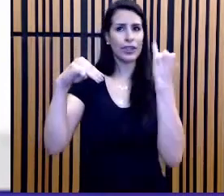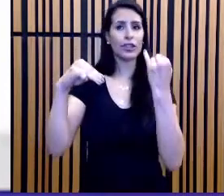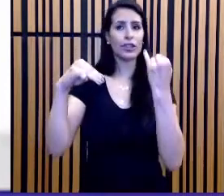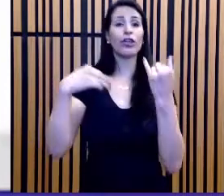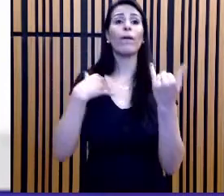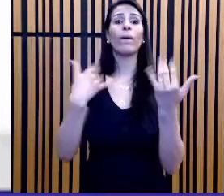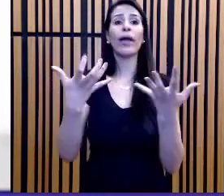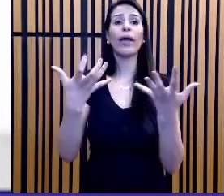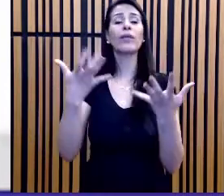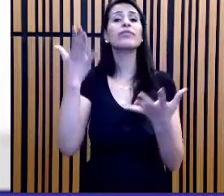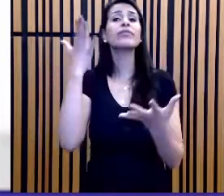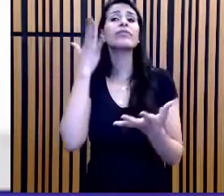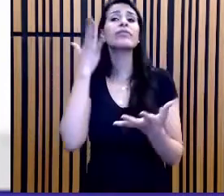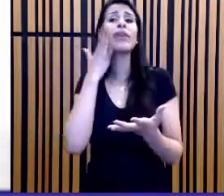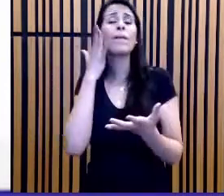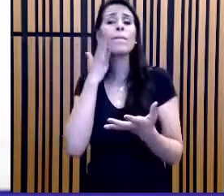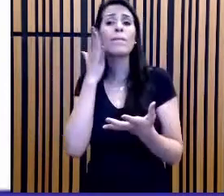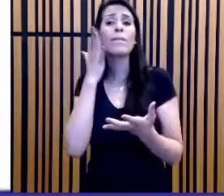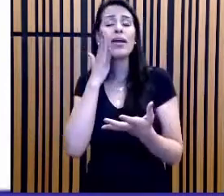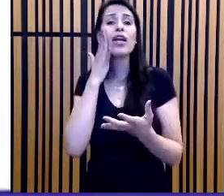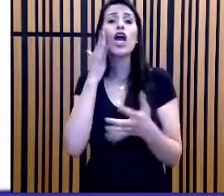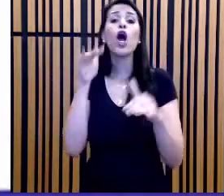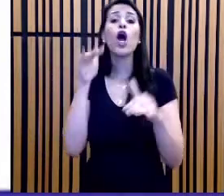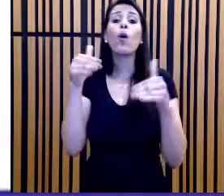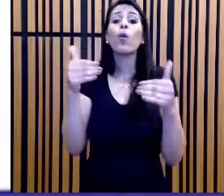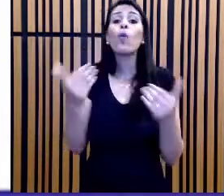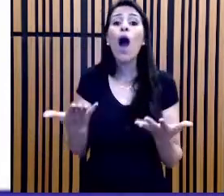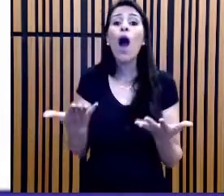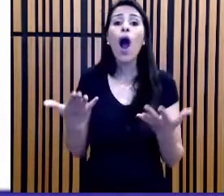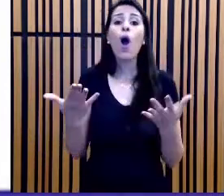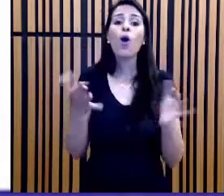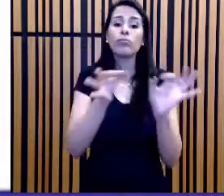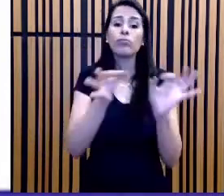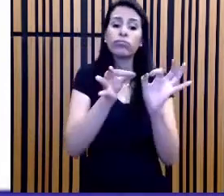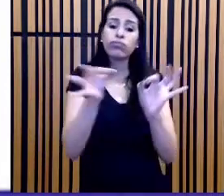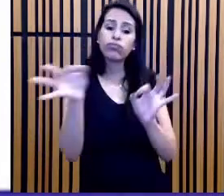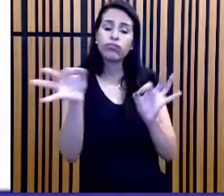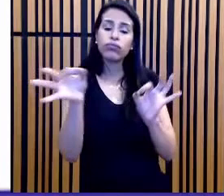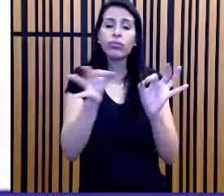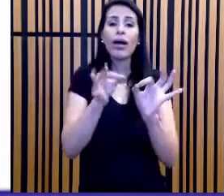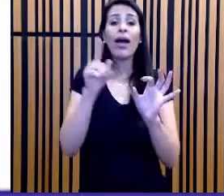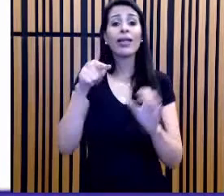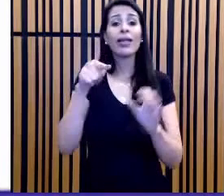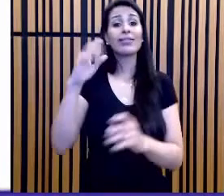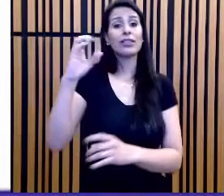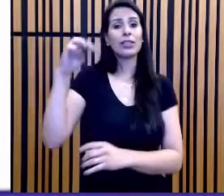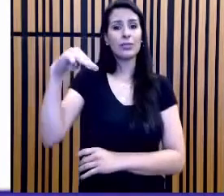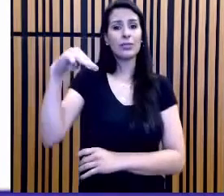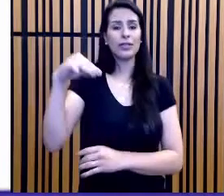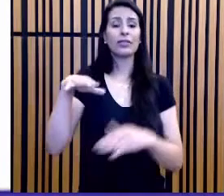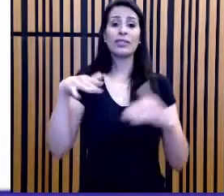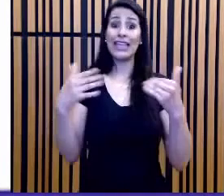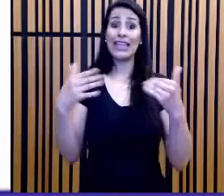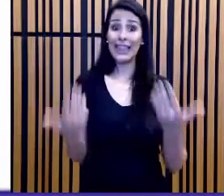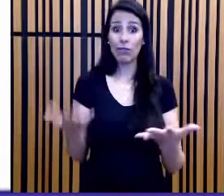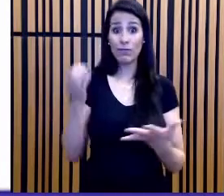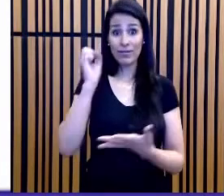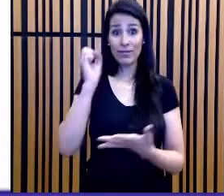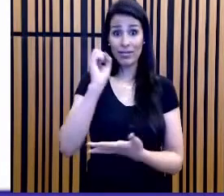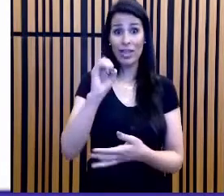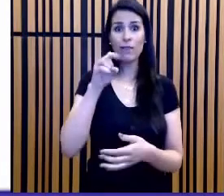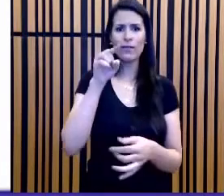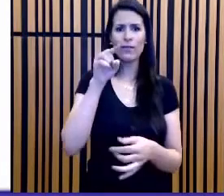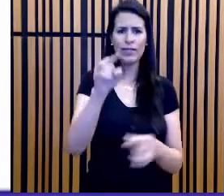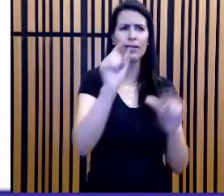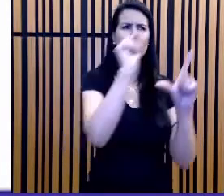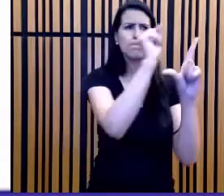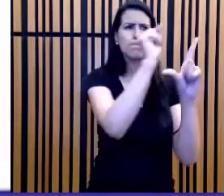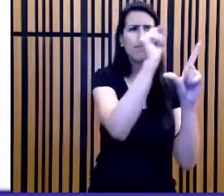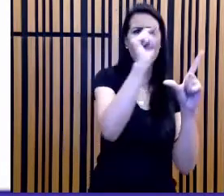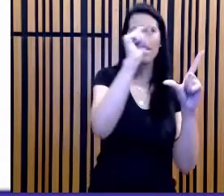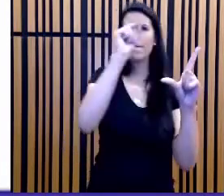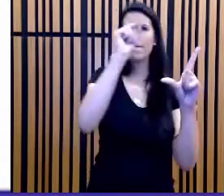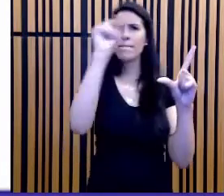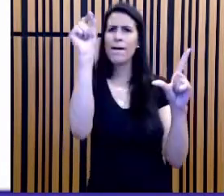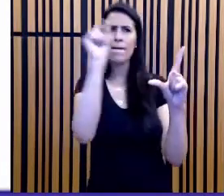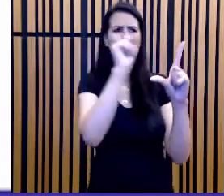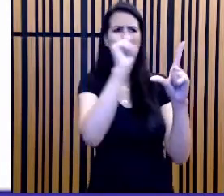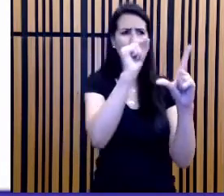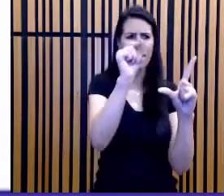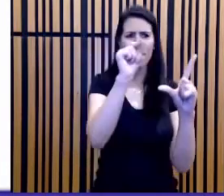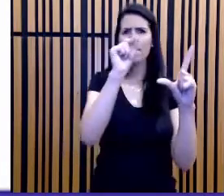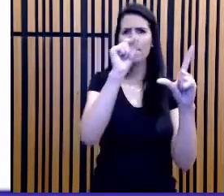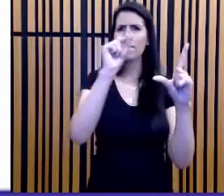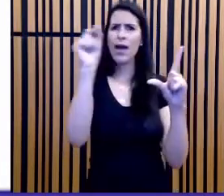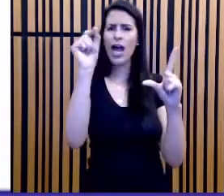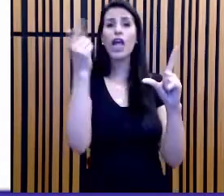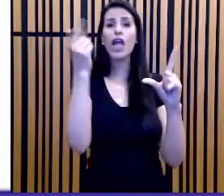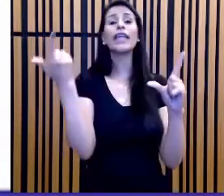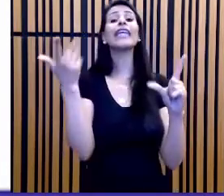centímetros. Muito bem, vamos para o que interessa. Se você identificou os dados quantitativos, os qualitativos potencialmente relevantes, e o objetivo da